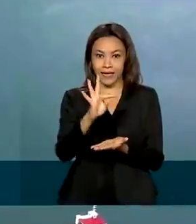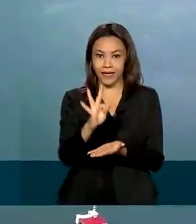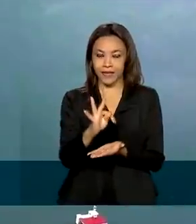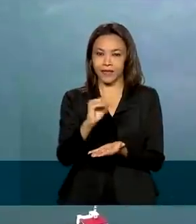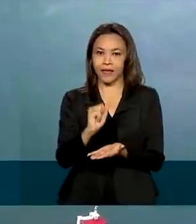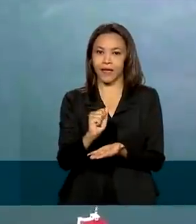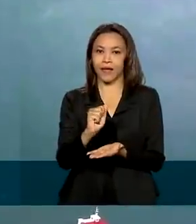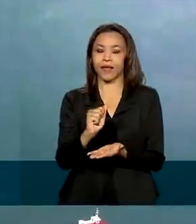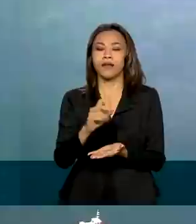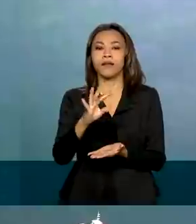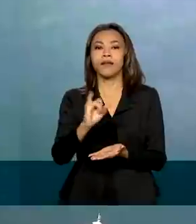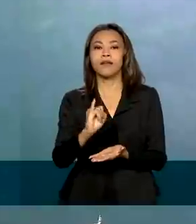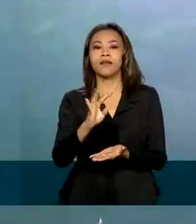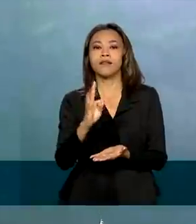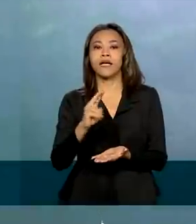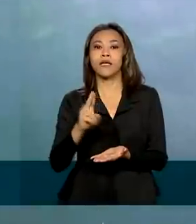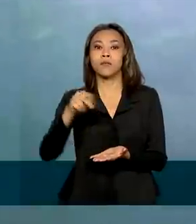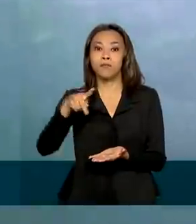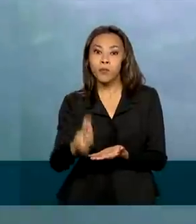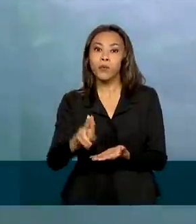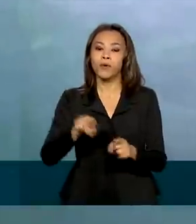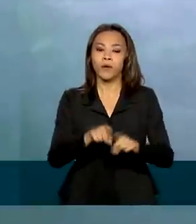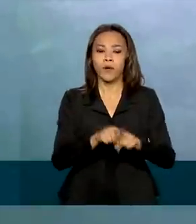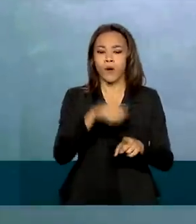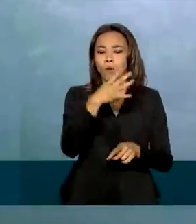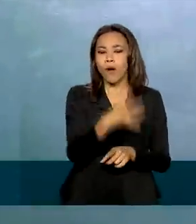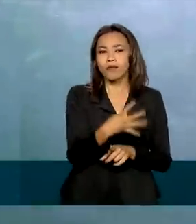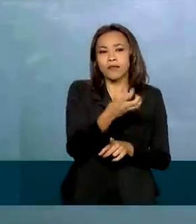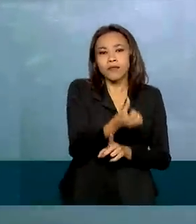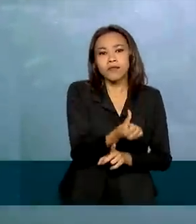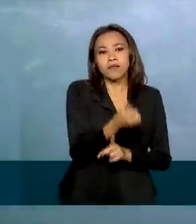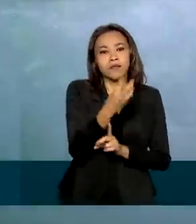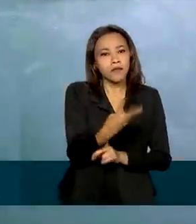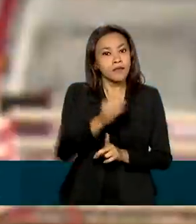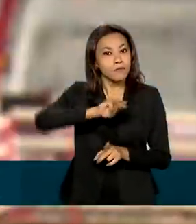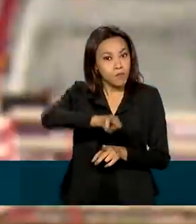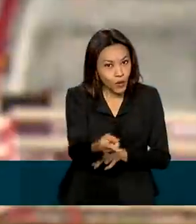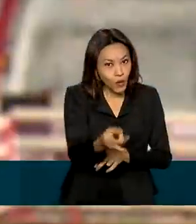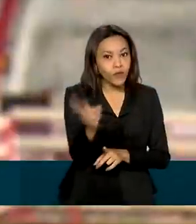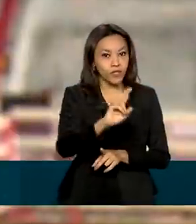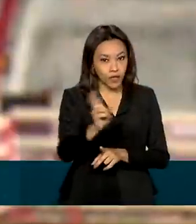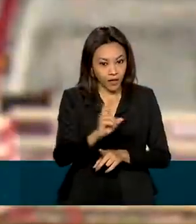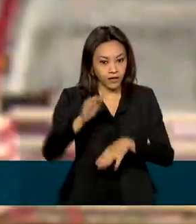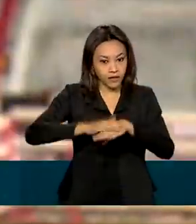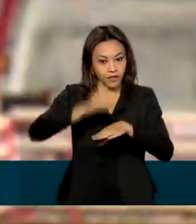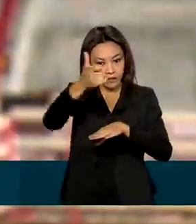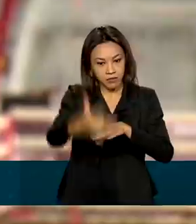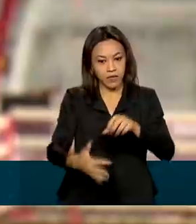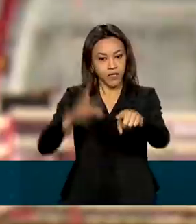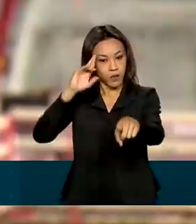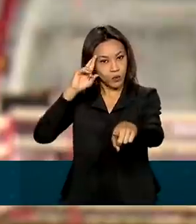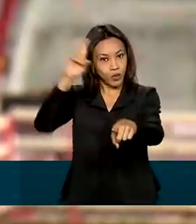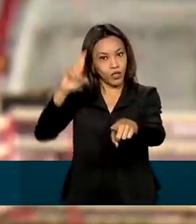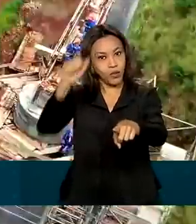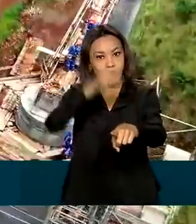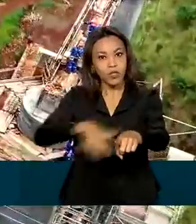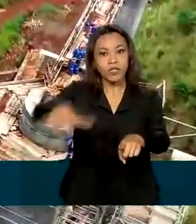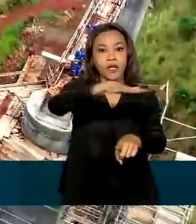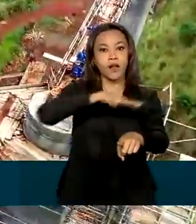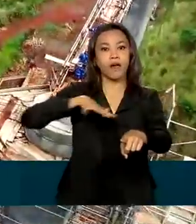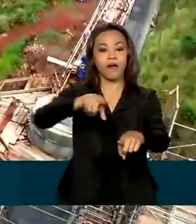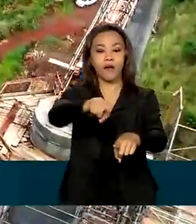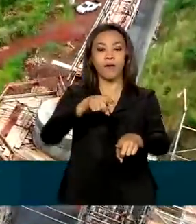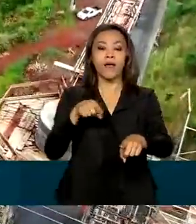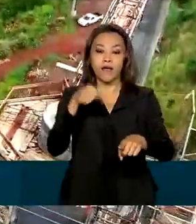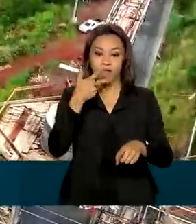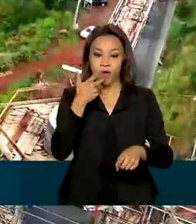Foram investidos mais de 463 milhões de reais no projeto. Segundo o diretor-geral brasileiro de Itaipu, a